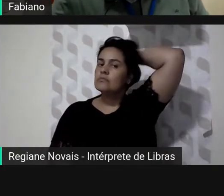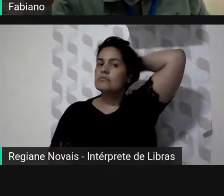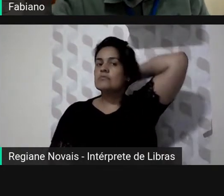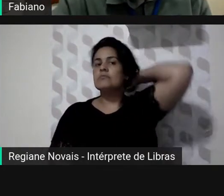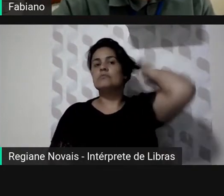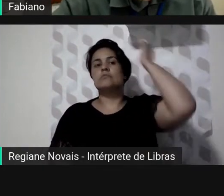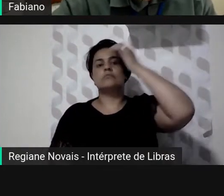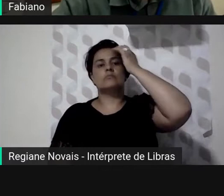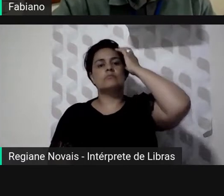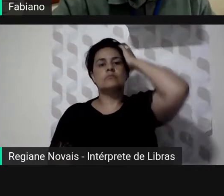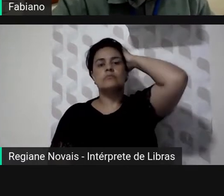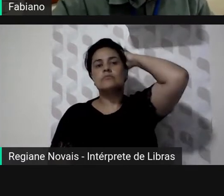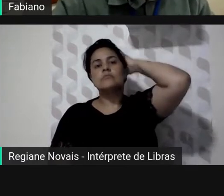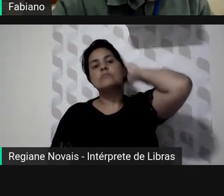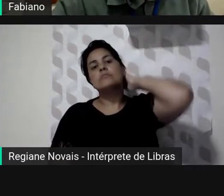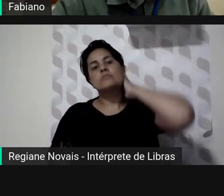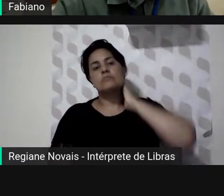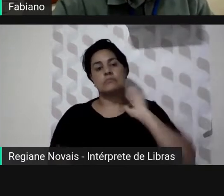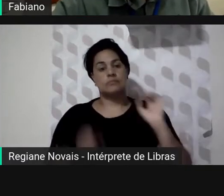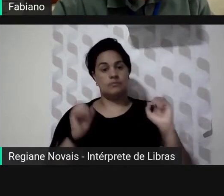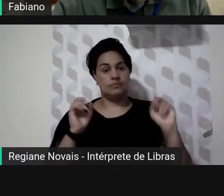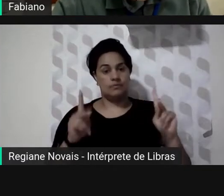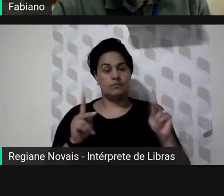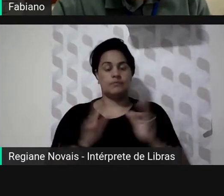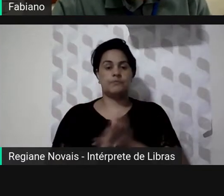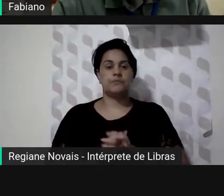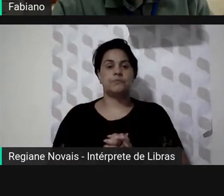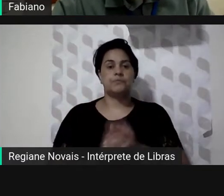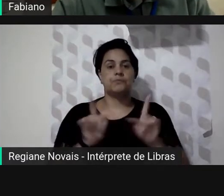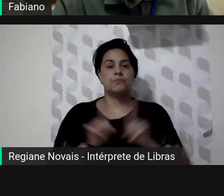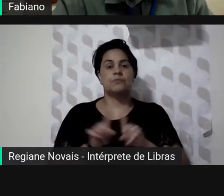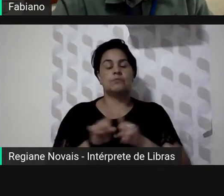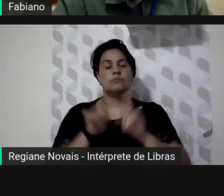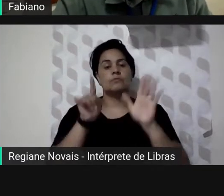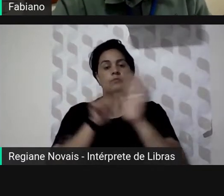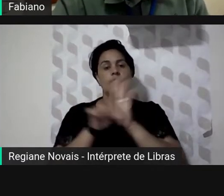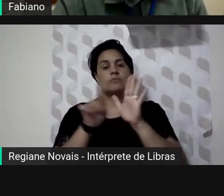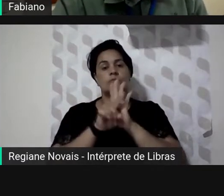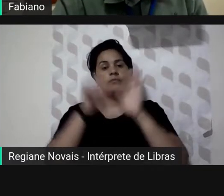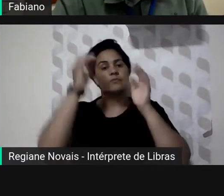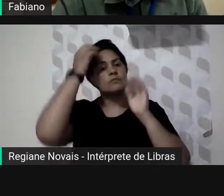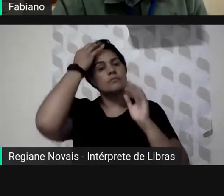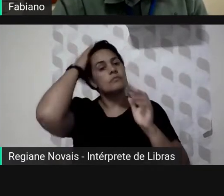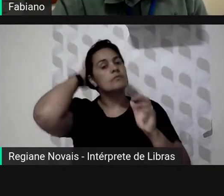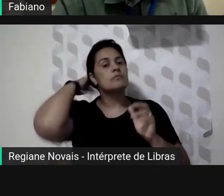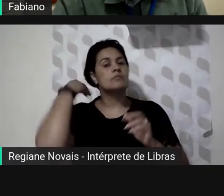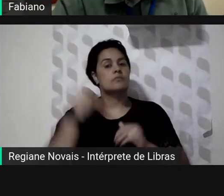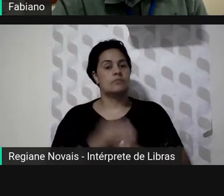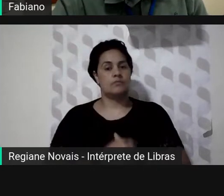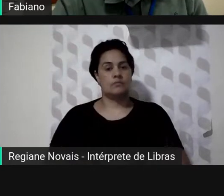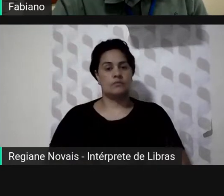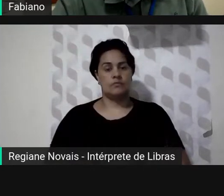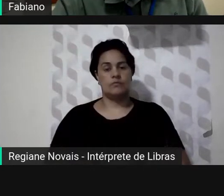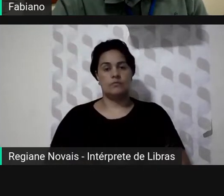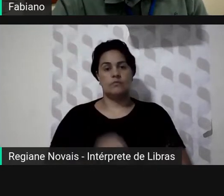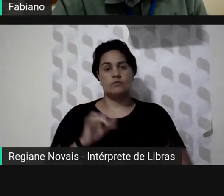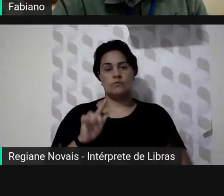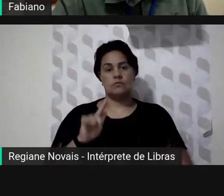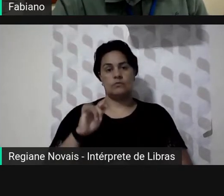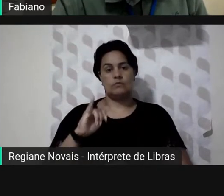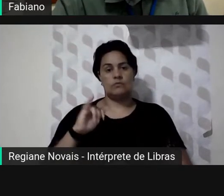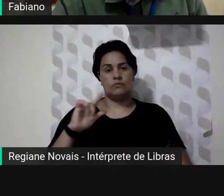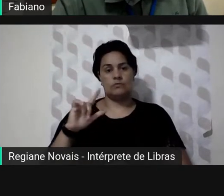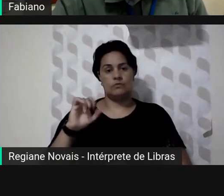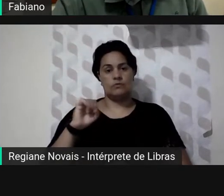vamos a algumas perguntas dos nossos ouvintes o Gilson Vasconcelos do BIM nosso colega aqui da câmara